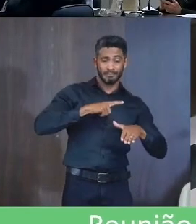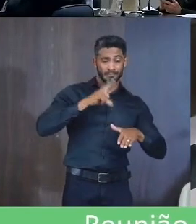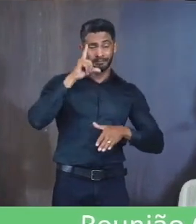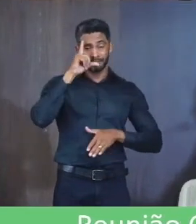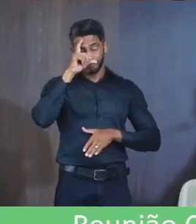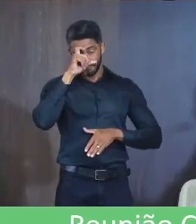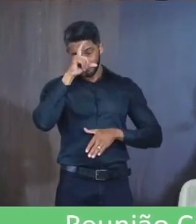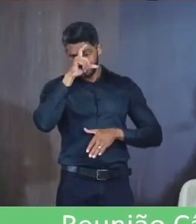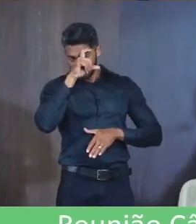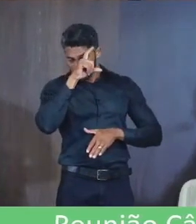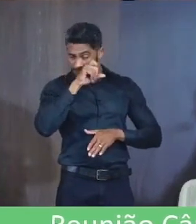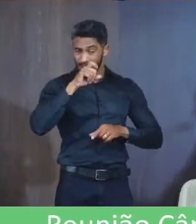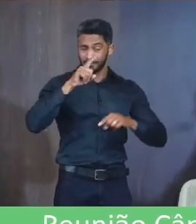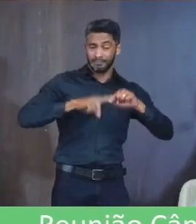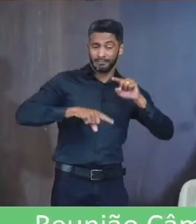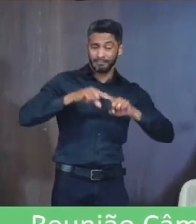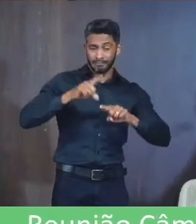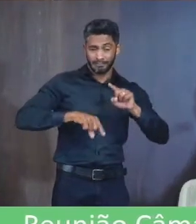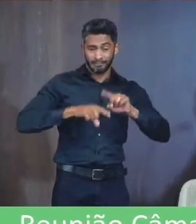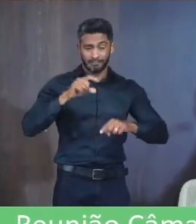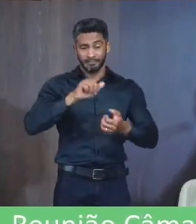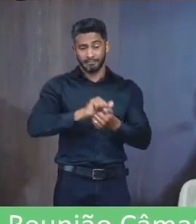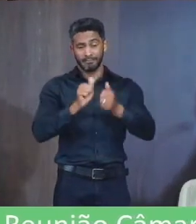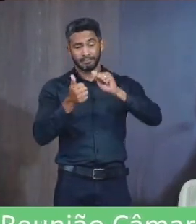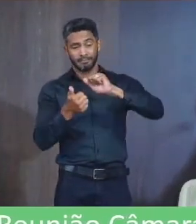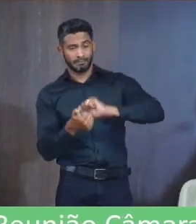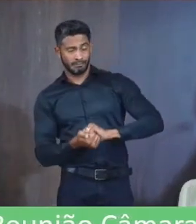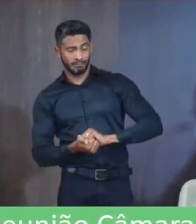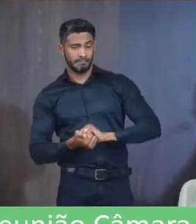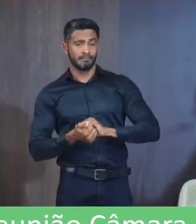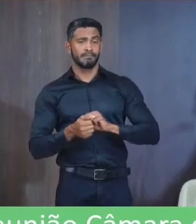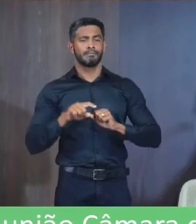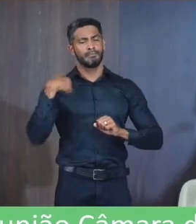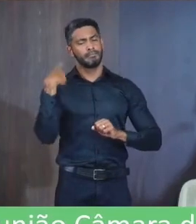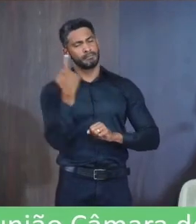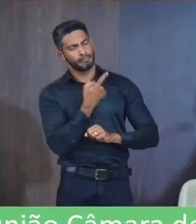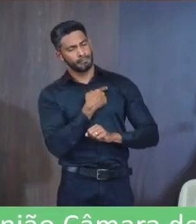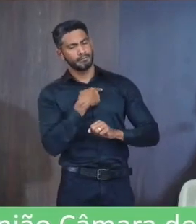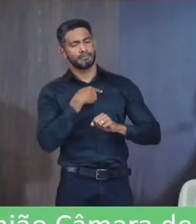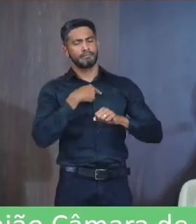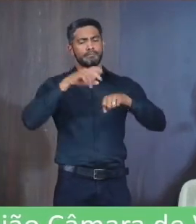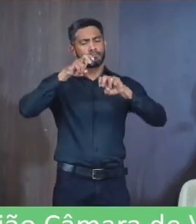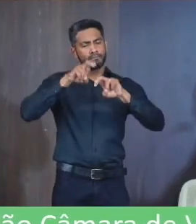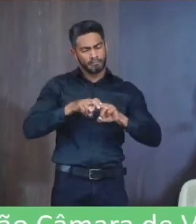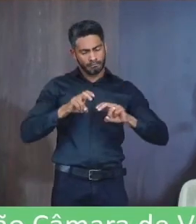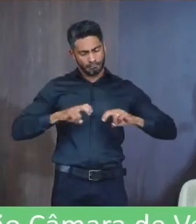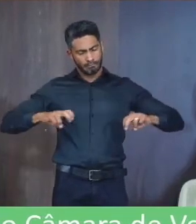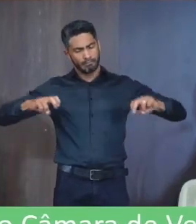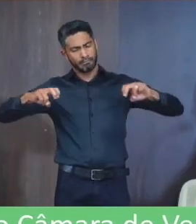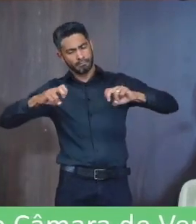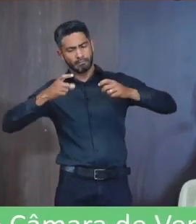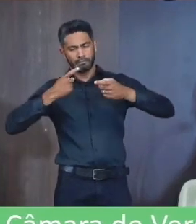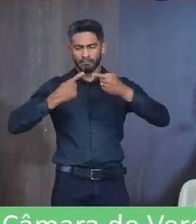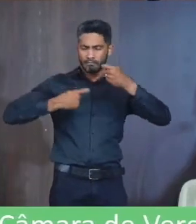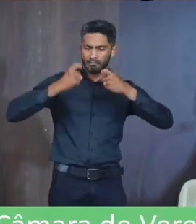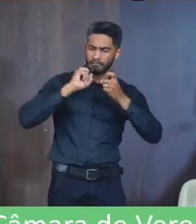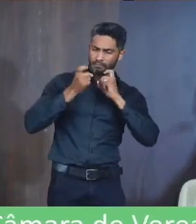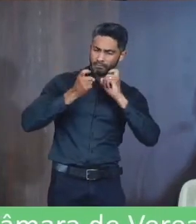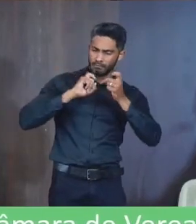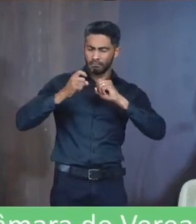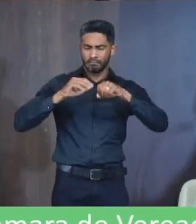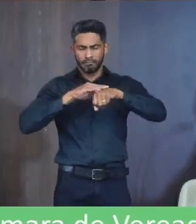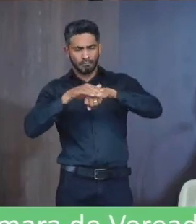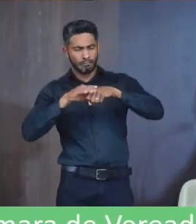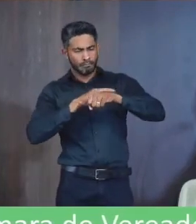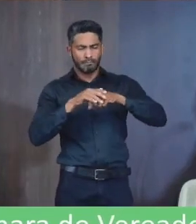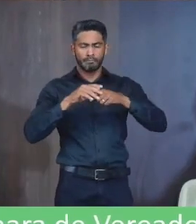De captação de recursos Então viés Que nós podemos Depois sentar Juntos É importante isso E